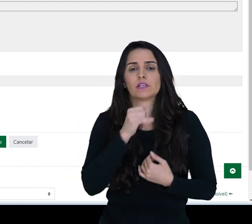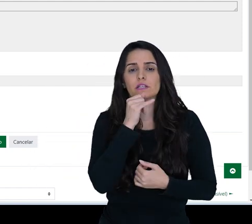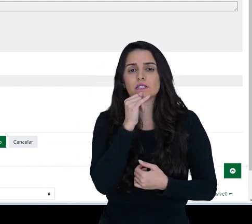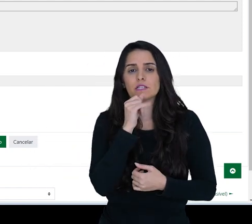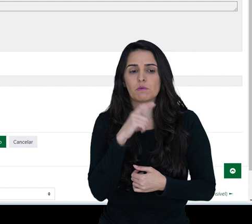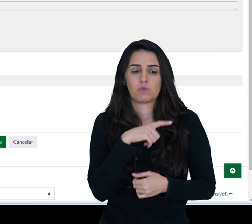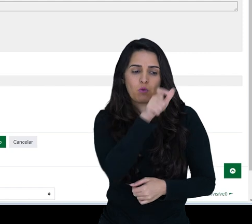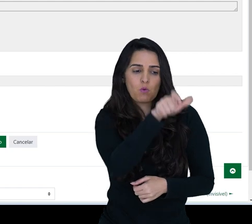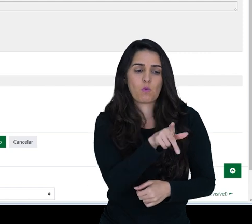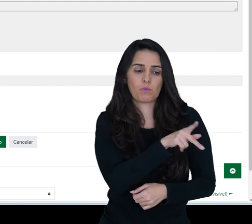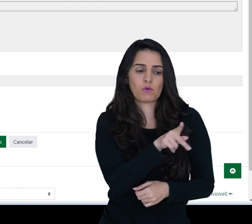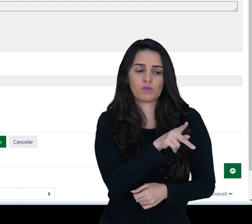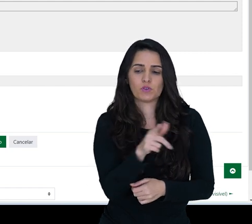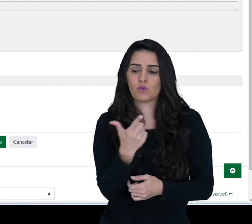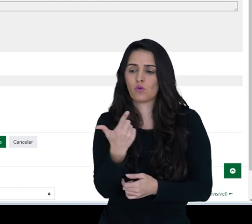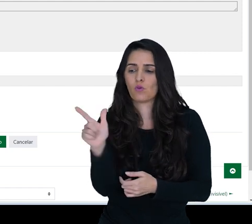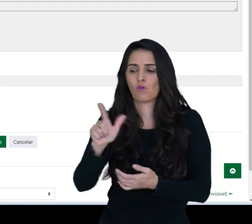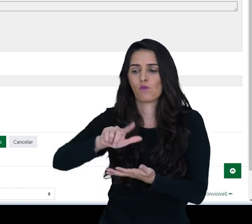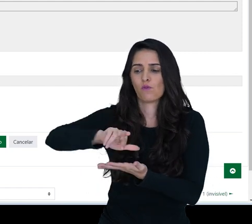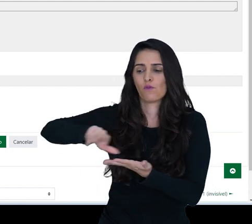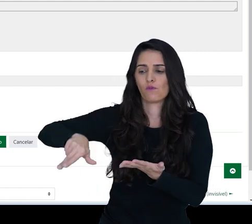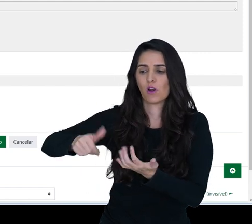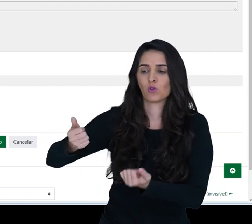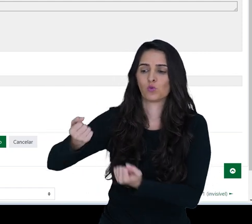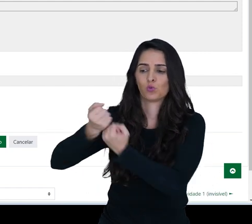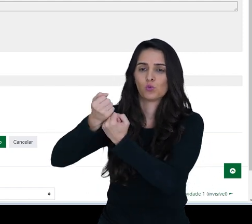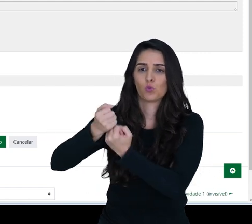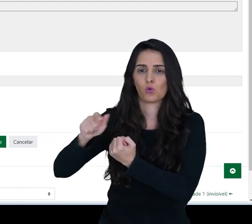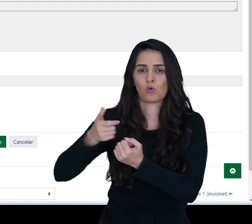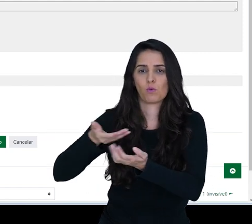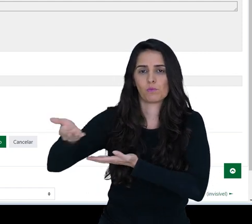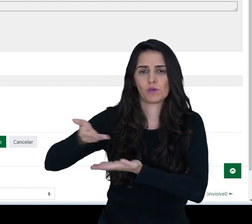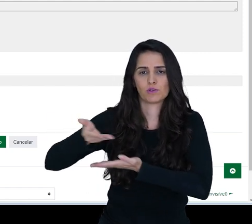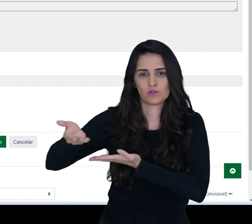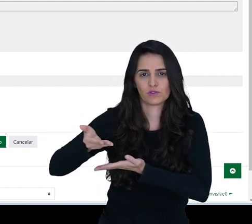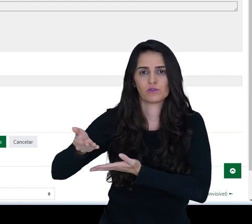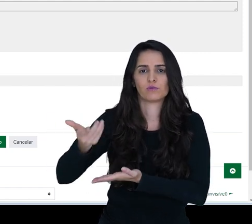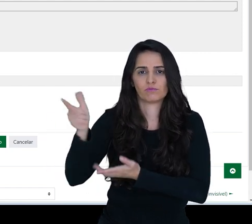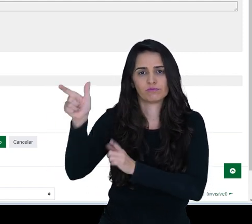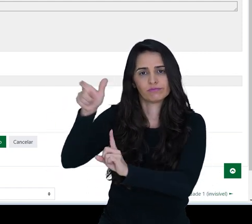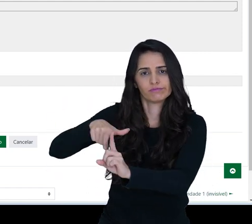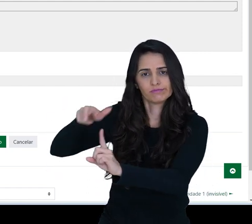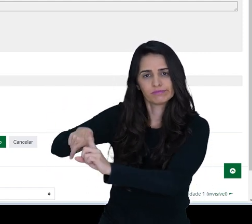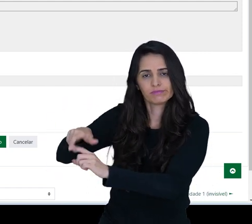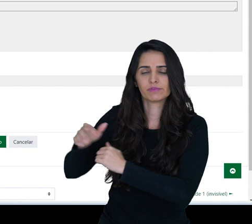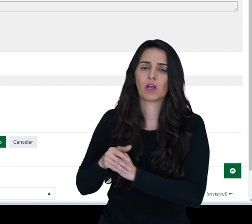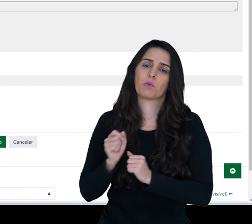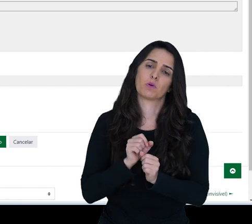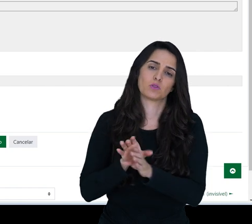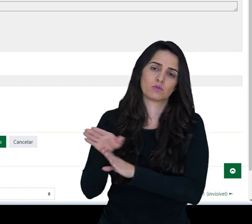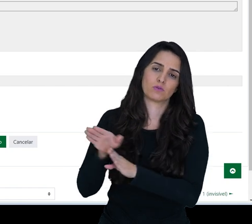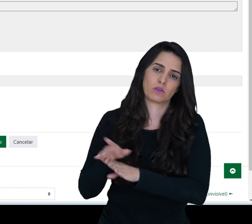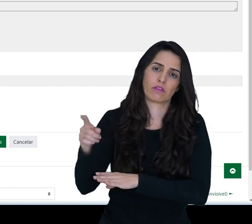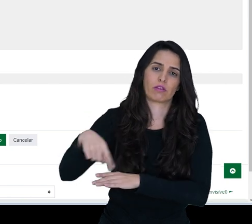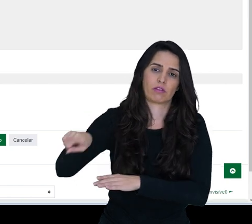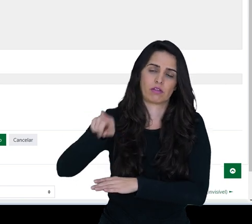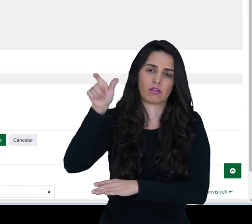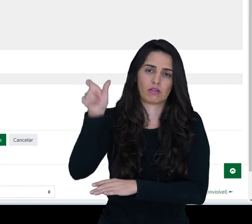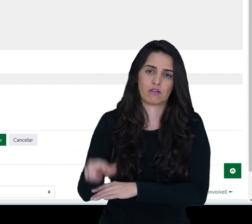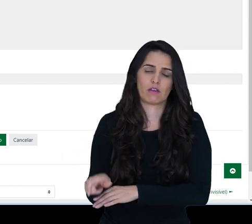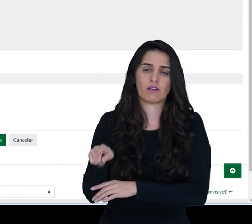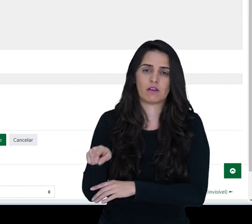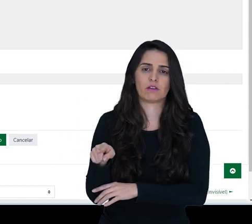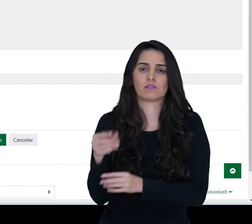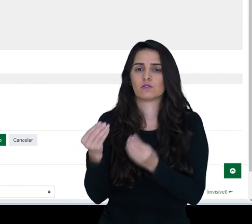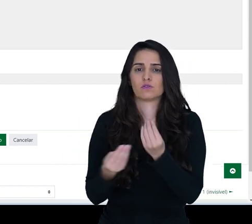trabalhando um professor e diversos mediadores ou tutores, posso ainda detalhar um pouco mais. E posso também